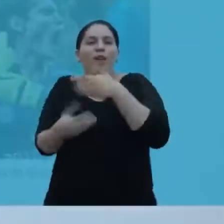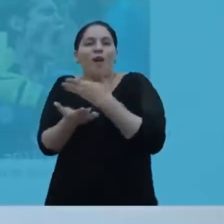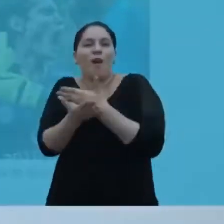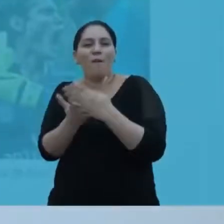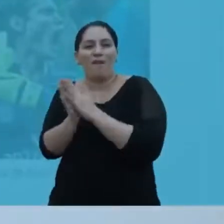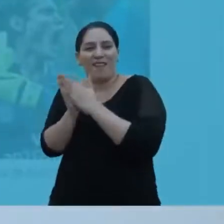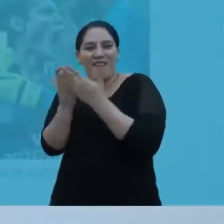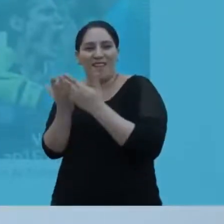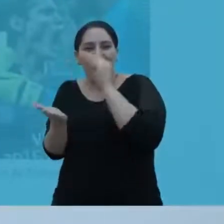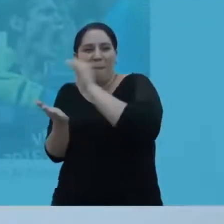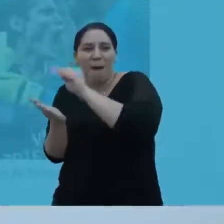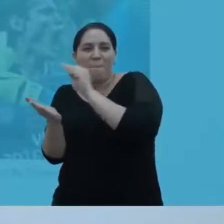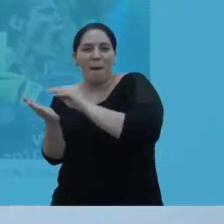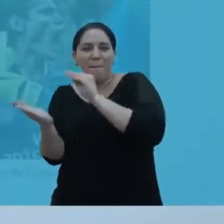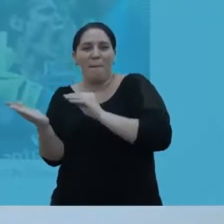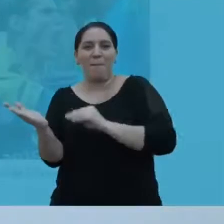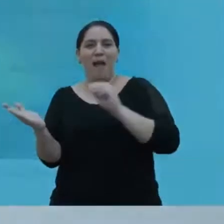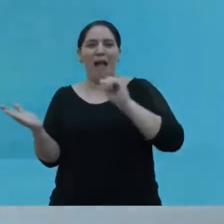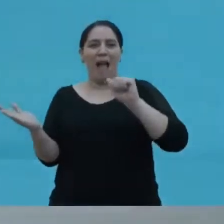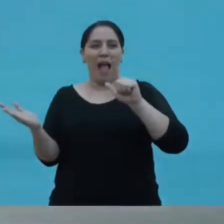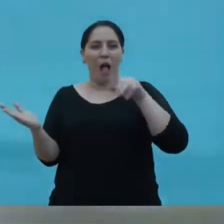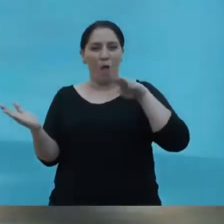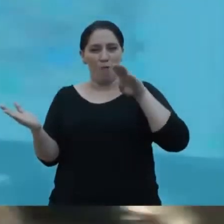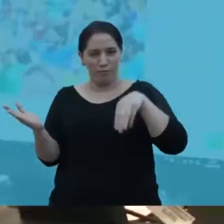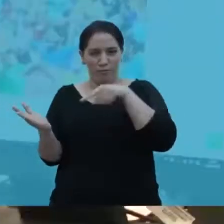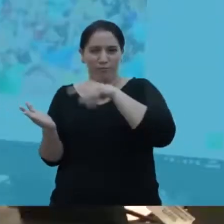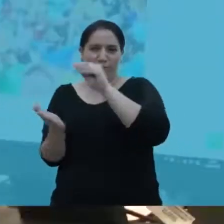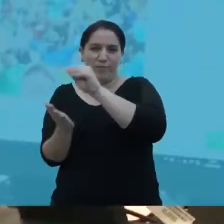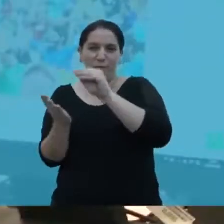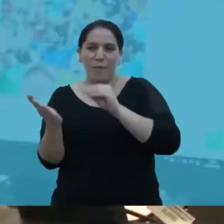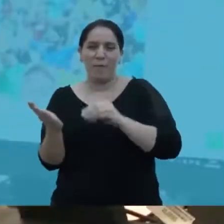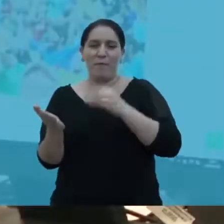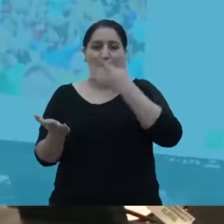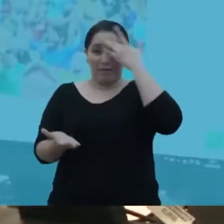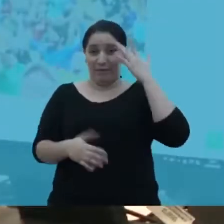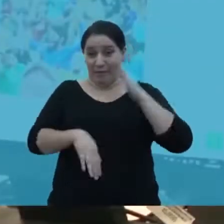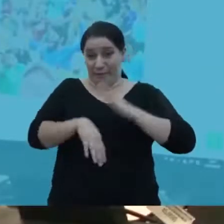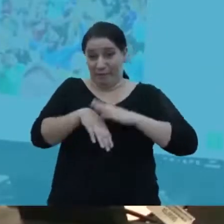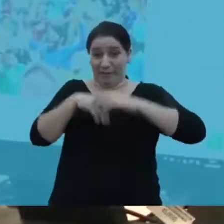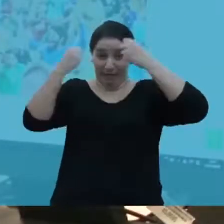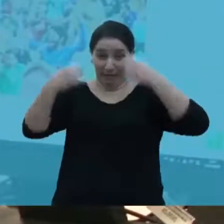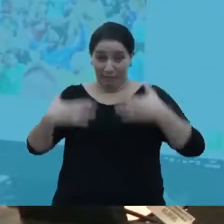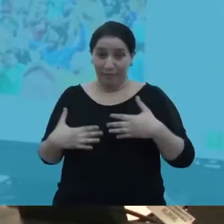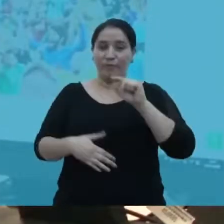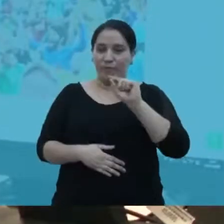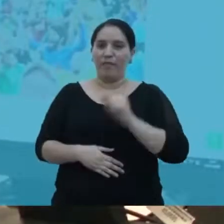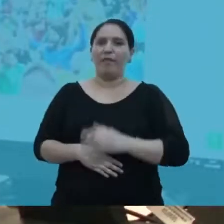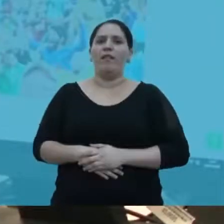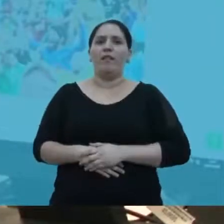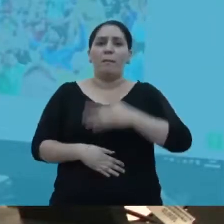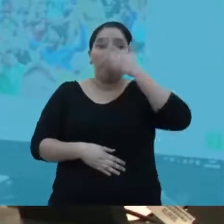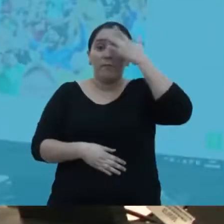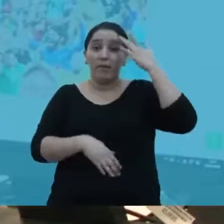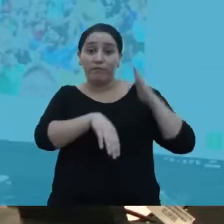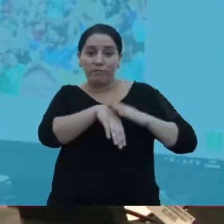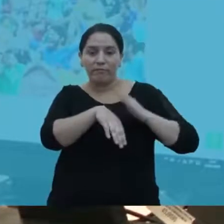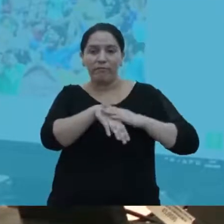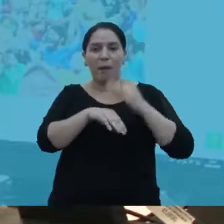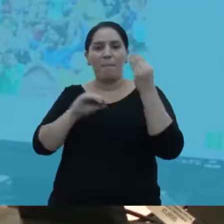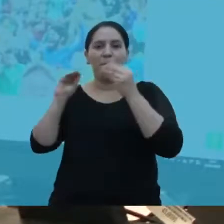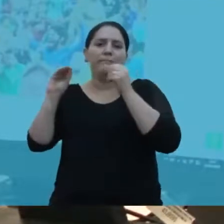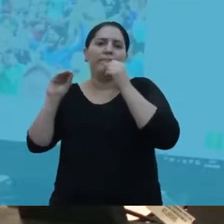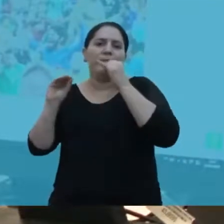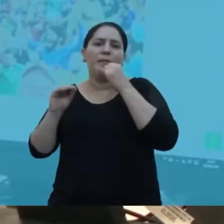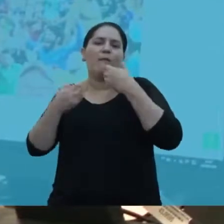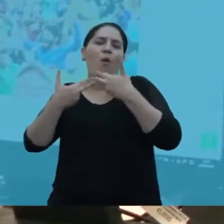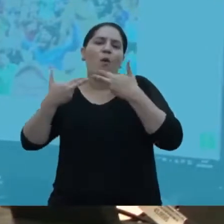preencher um álbum de figurinhas da Copa do Mundo. Quando você escreve um texto nu e cru, hoje em dia